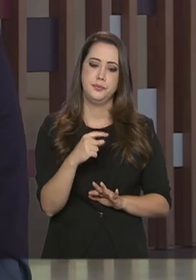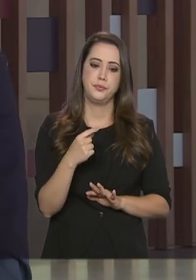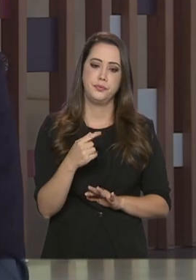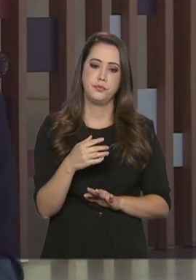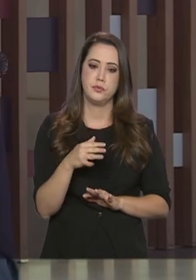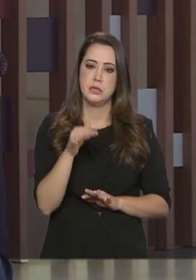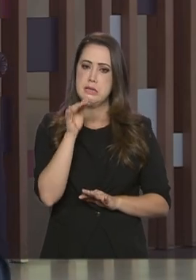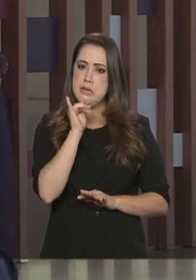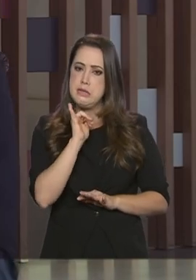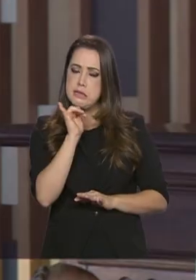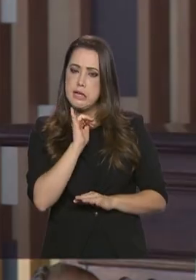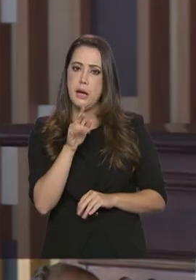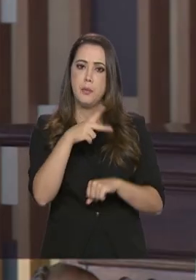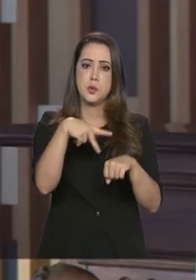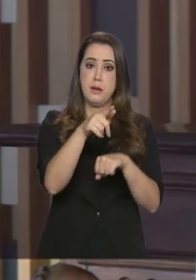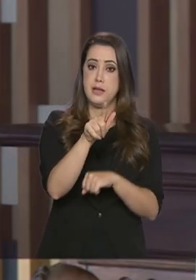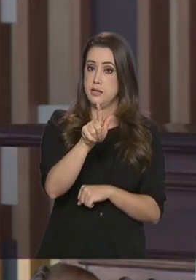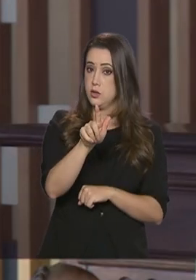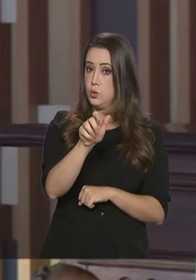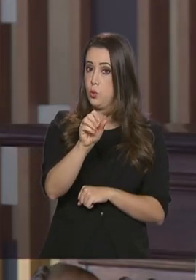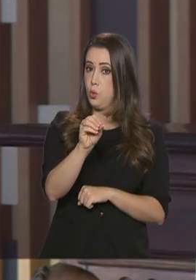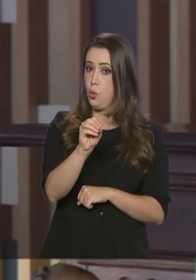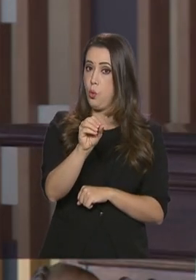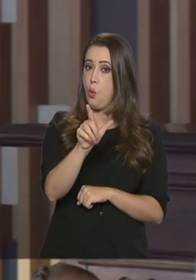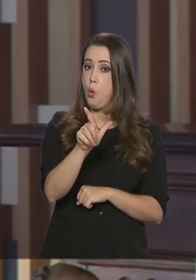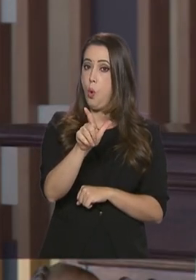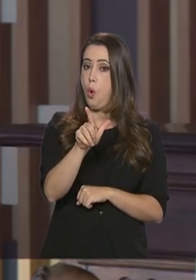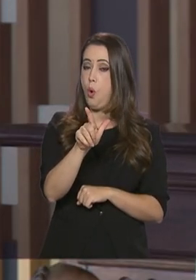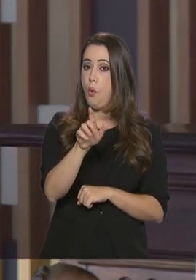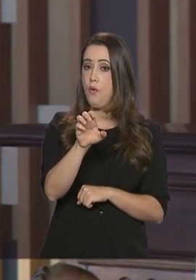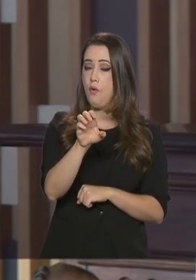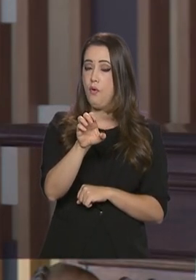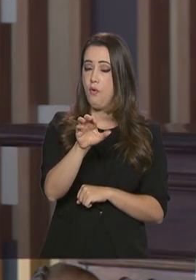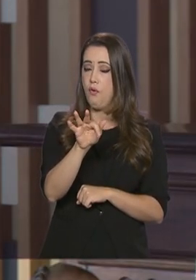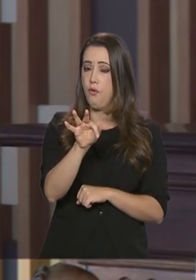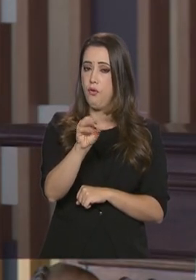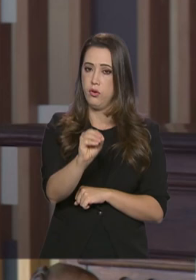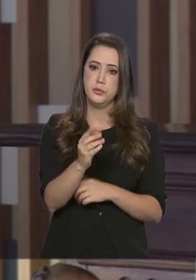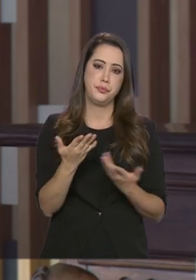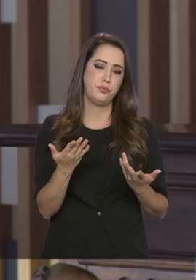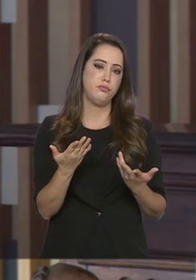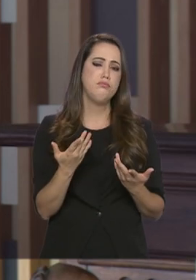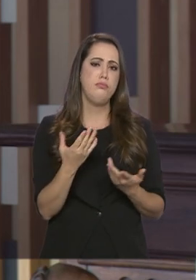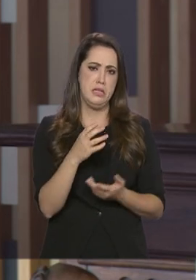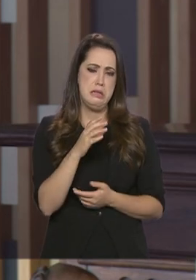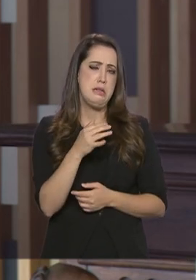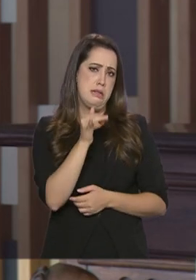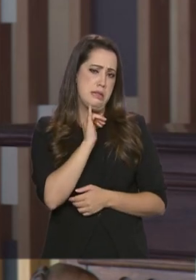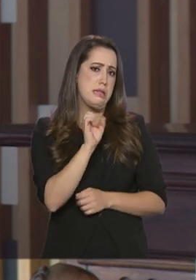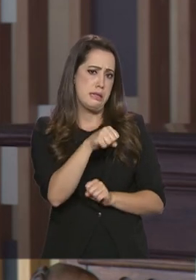países do Golfo. os países do Golfo, muito especificamente. Arábia Saudita, Emirados Árabes, Catar, etc.